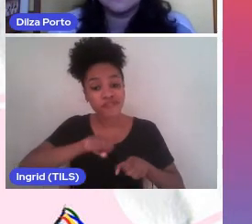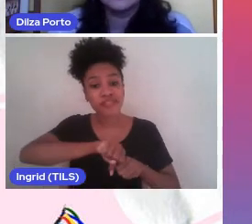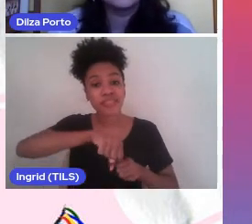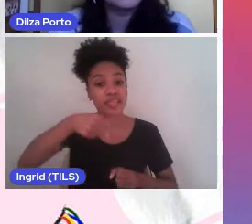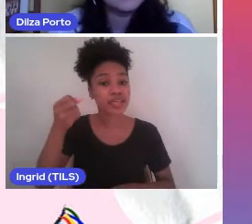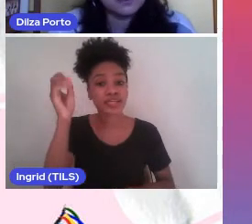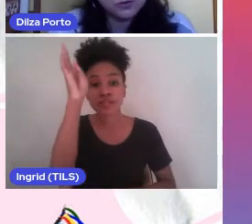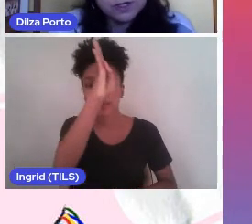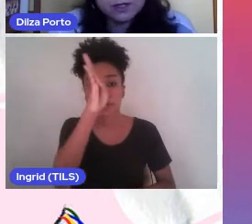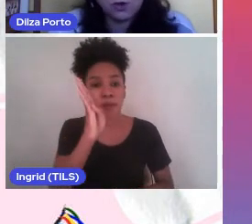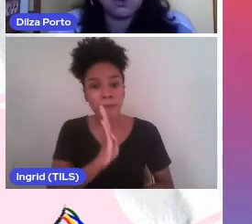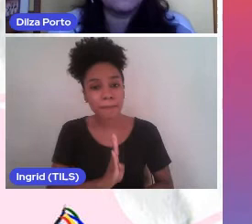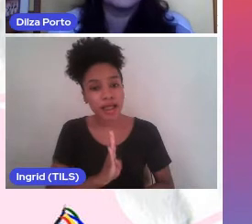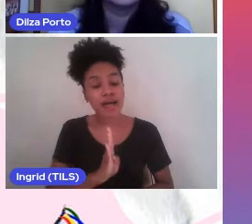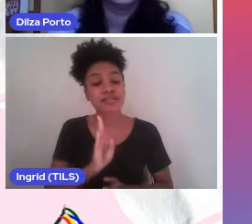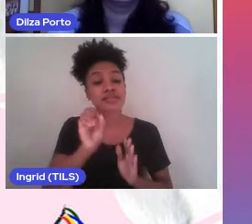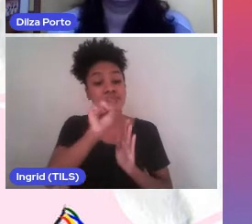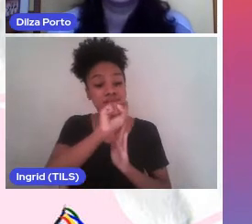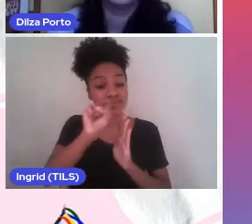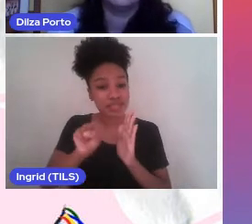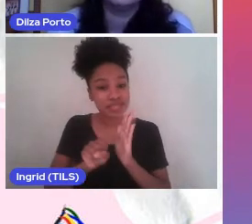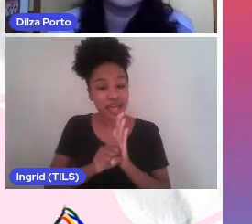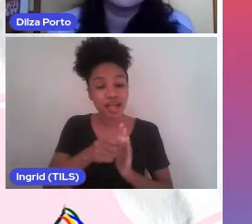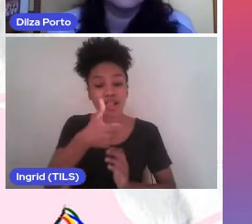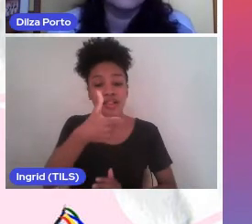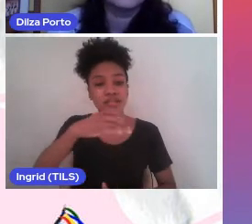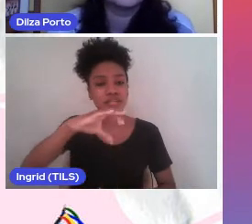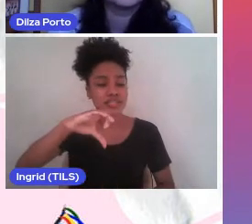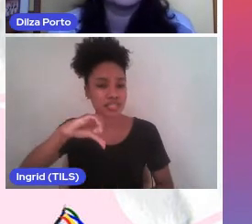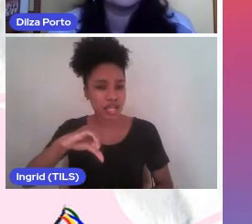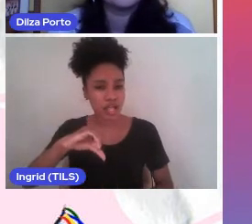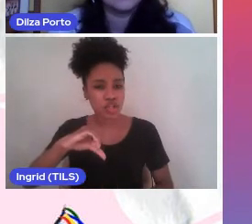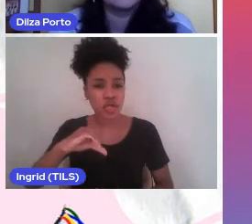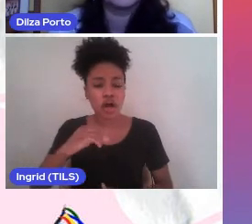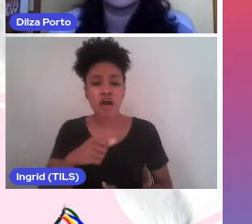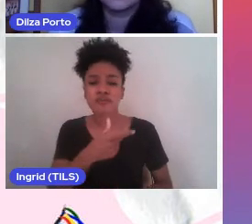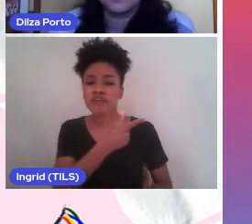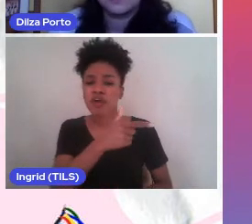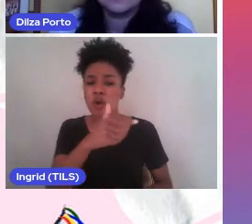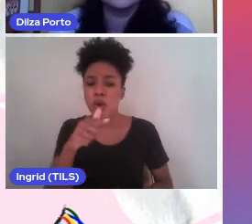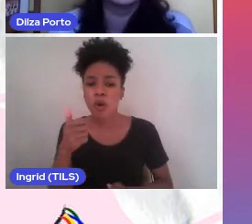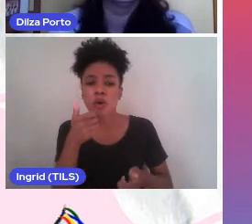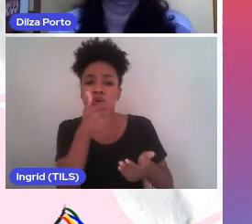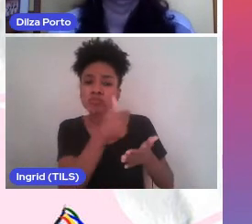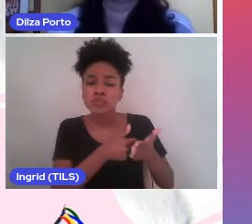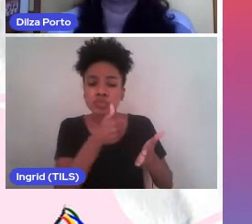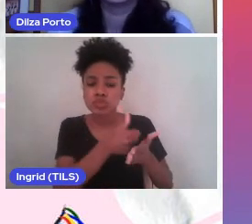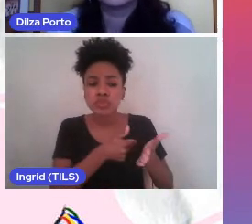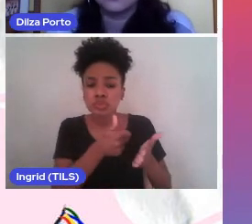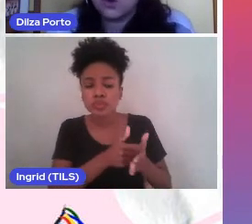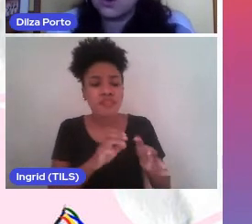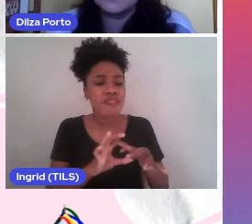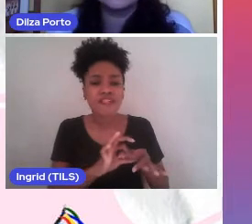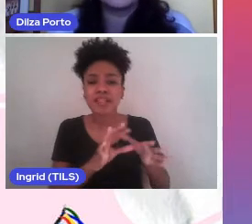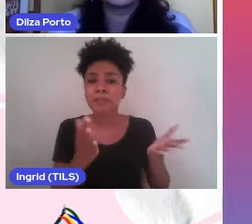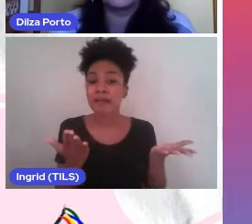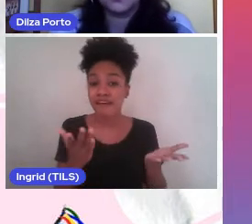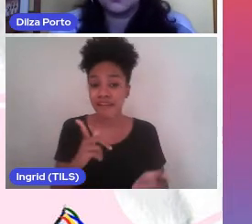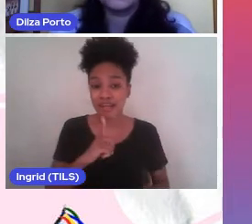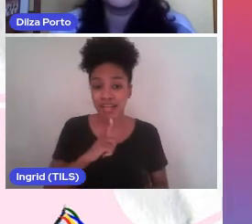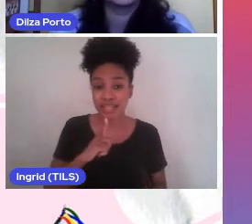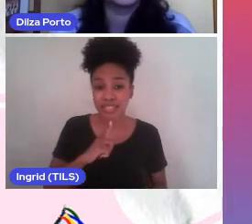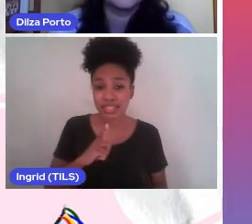dependência do século XIX, de que outras lutas por liberdade estamos falando, trajetórias,